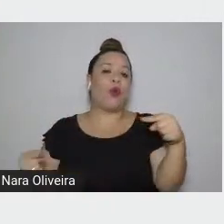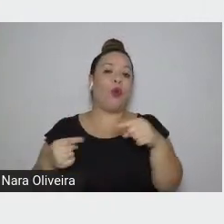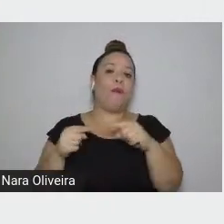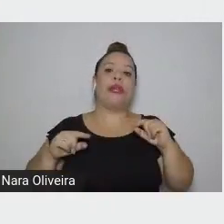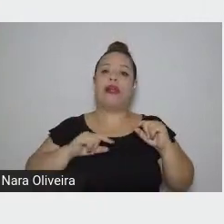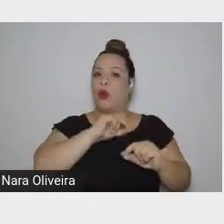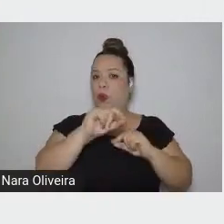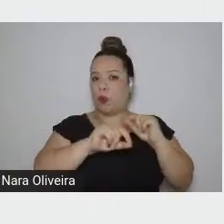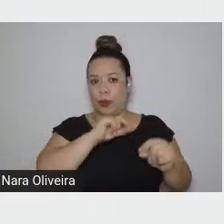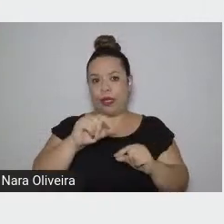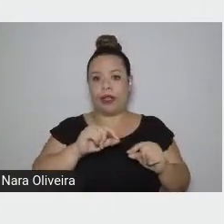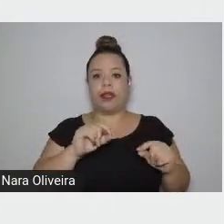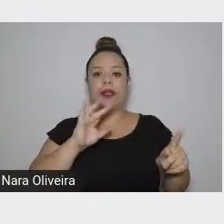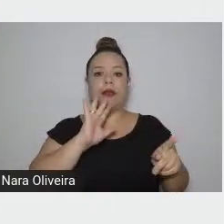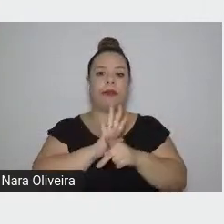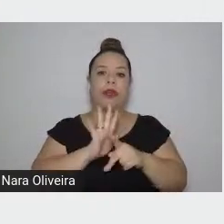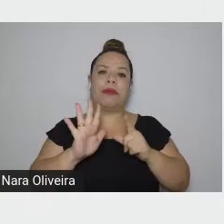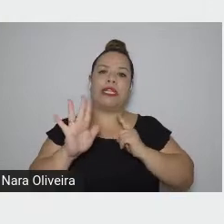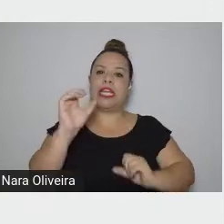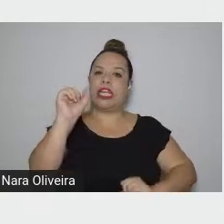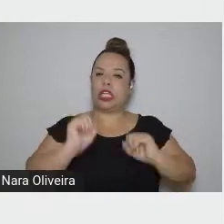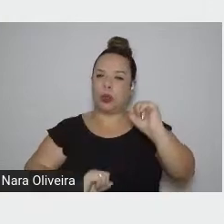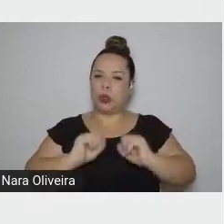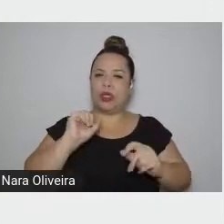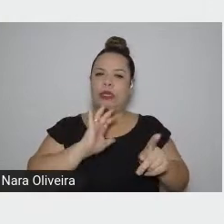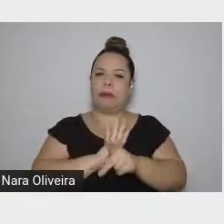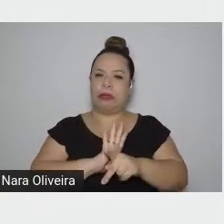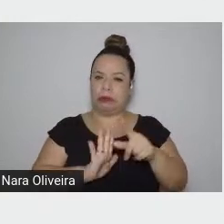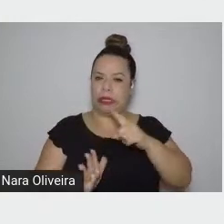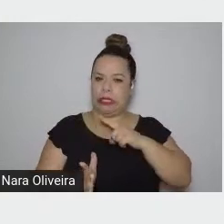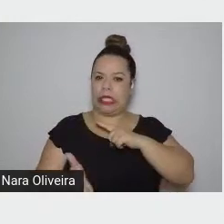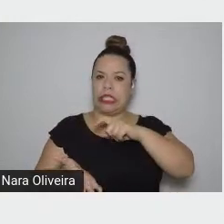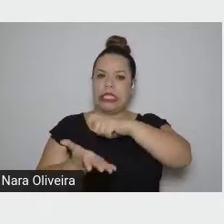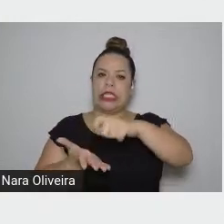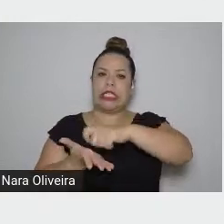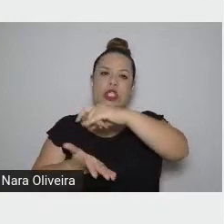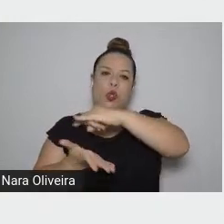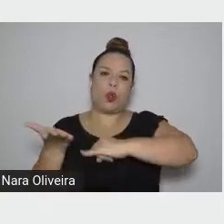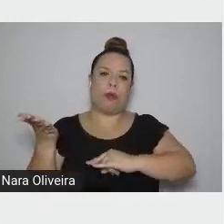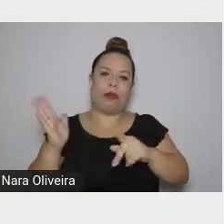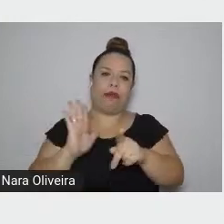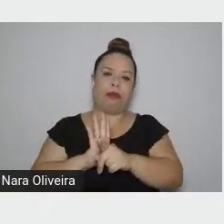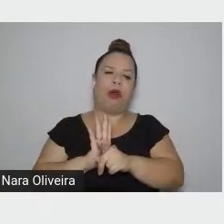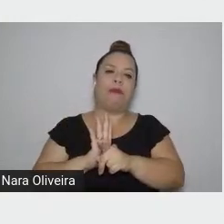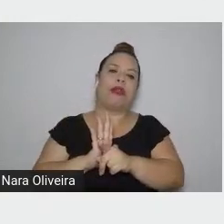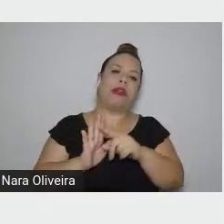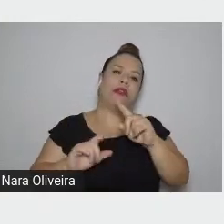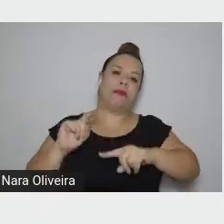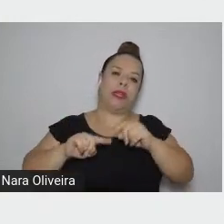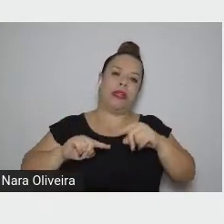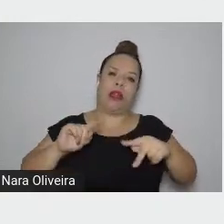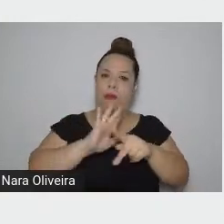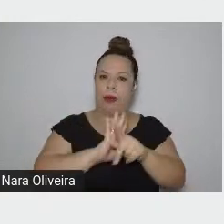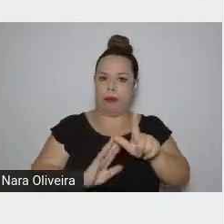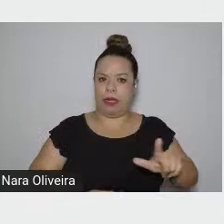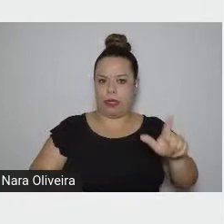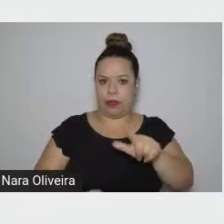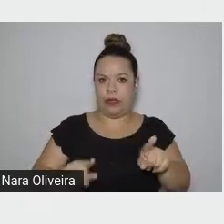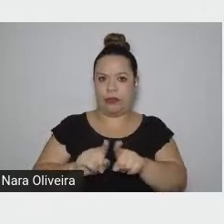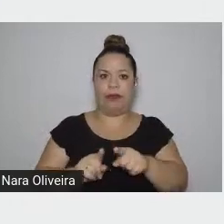ilustres escriturários da história literária, que são o Bartob do Melville